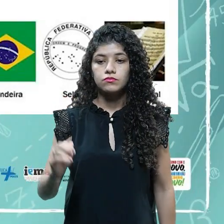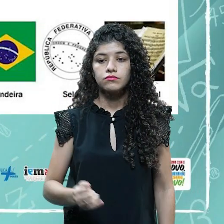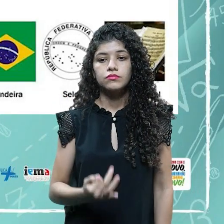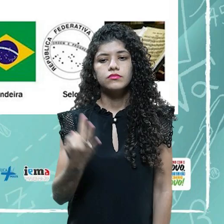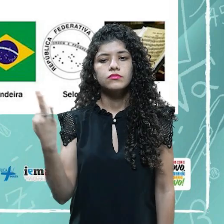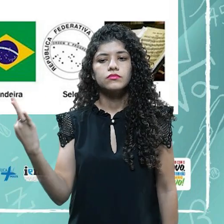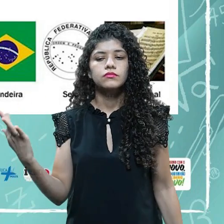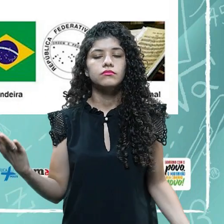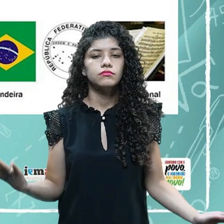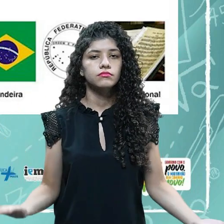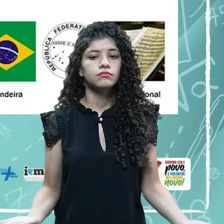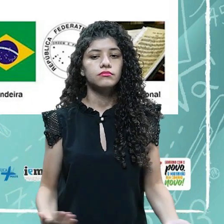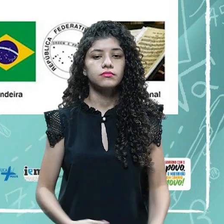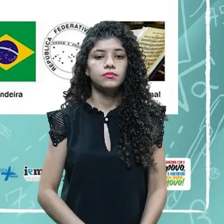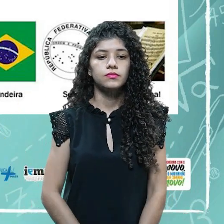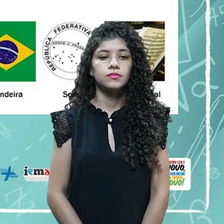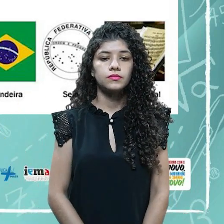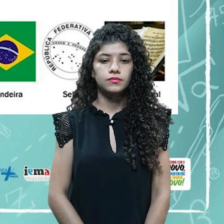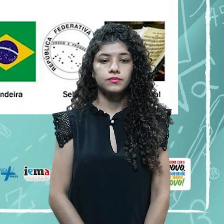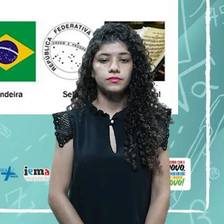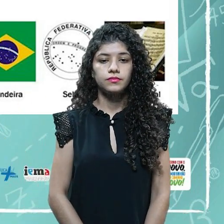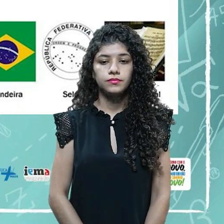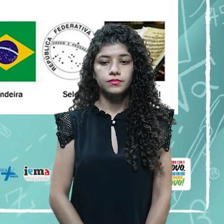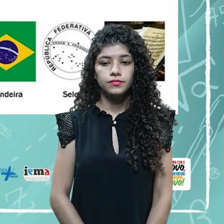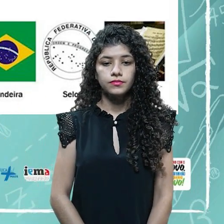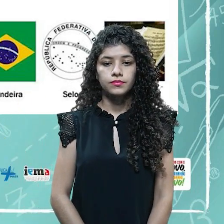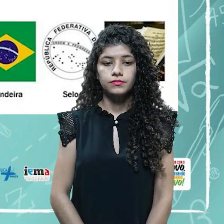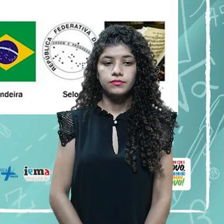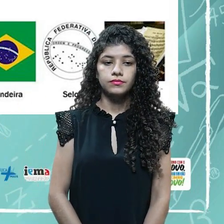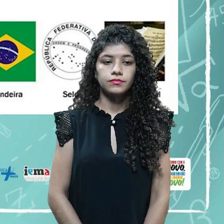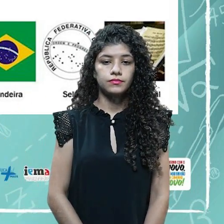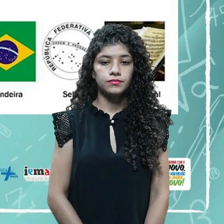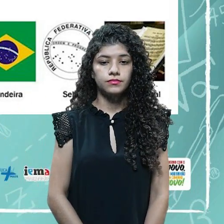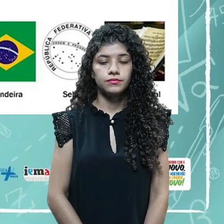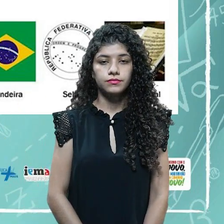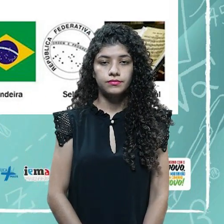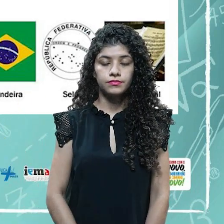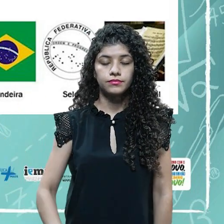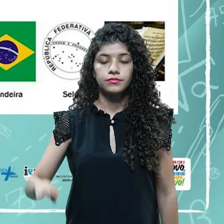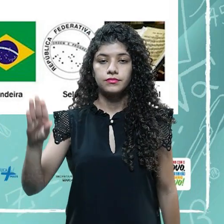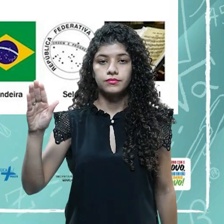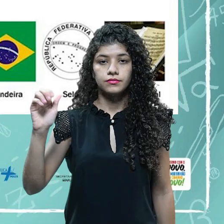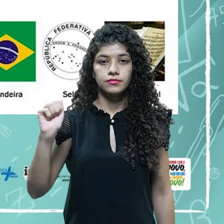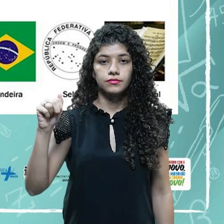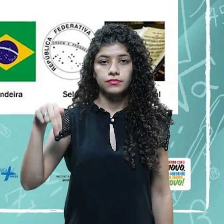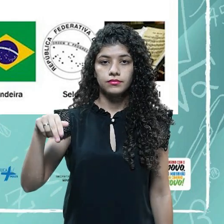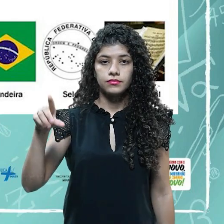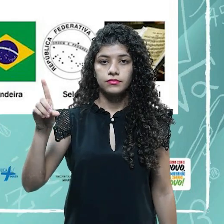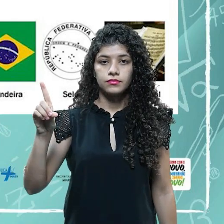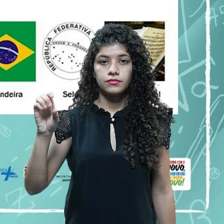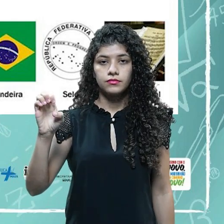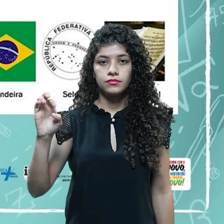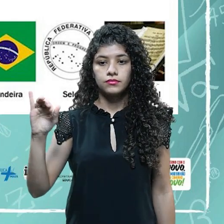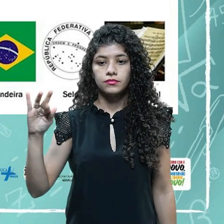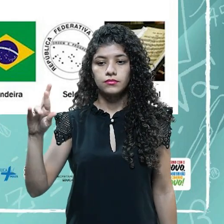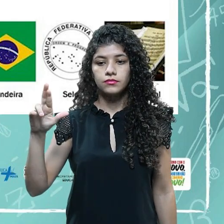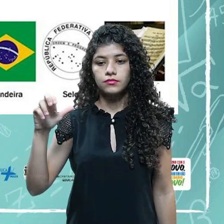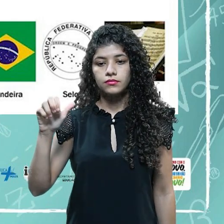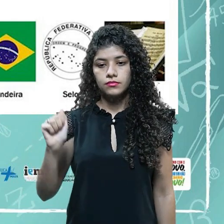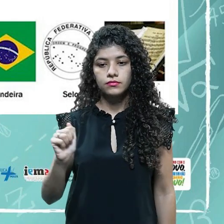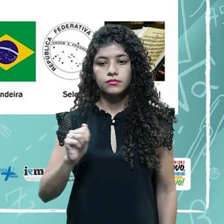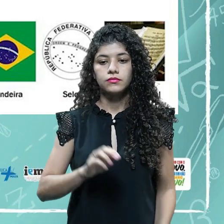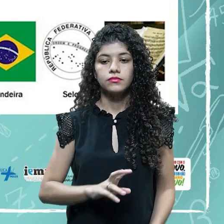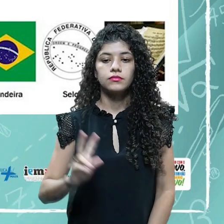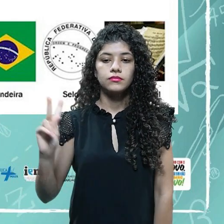Como a gente vê aqui na imagem. Bandeira, hino, armas e selhos, né. Arma, no caso,